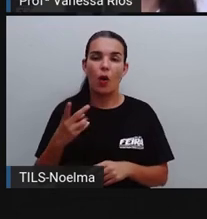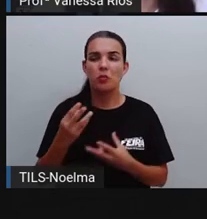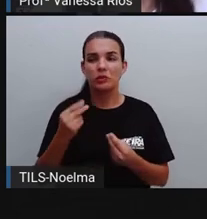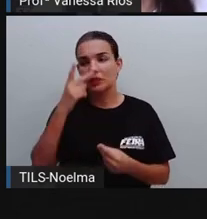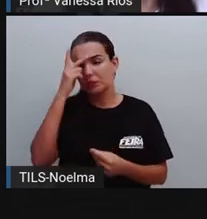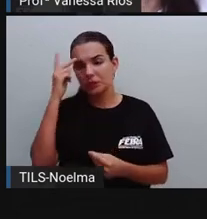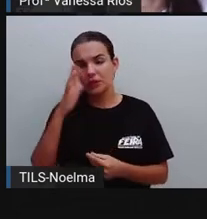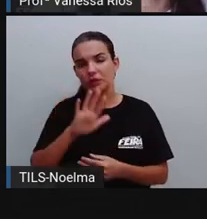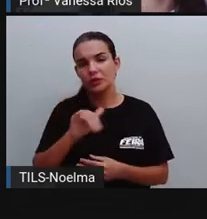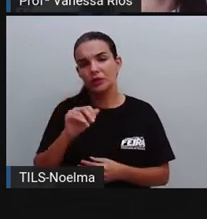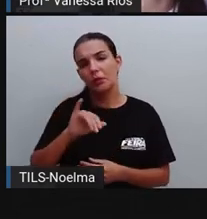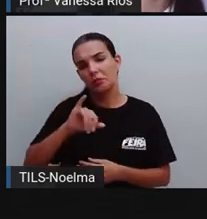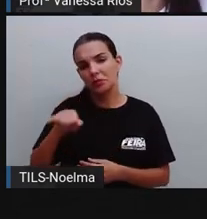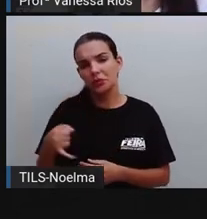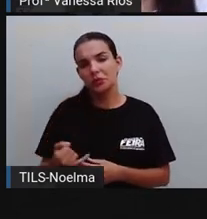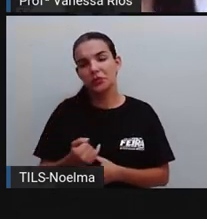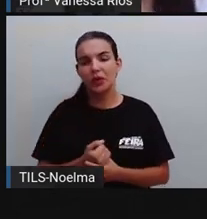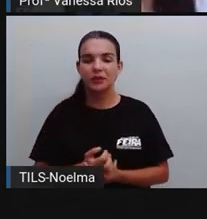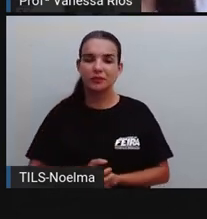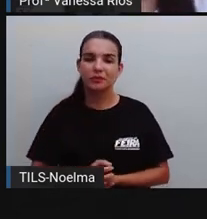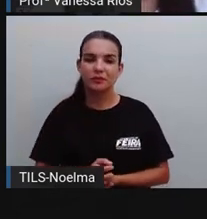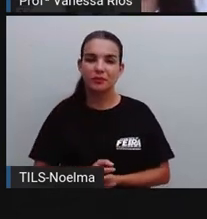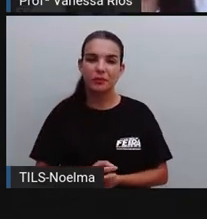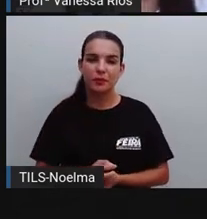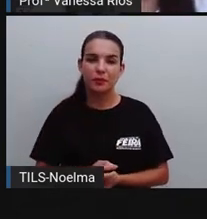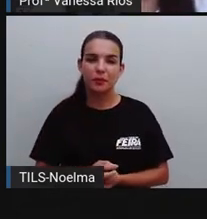muita gente chama, do G e do J.